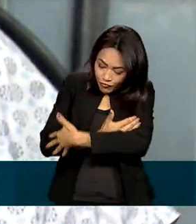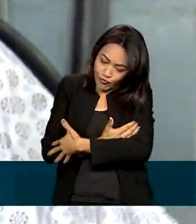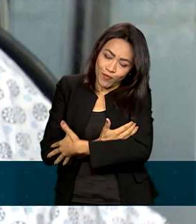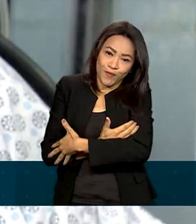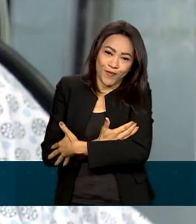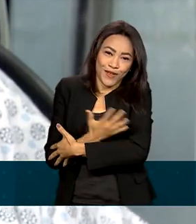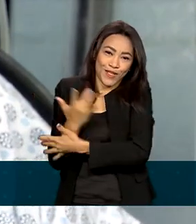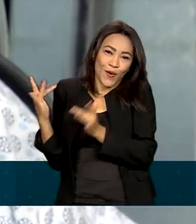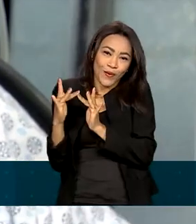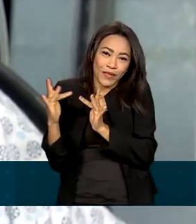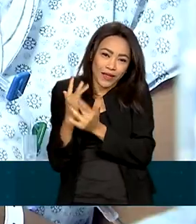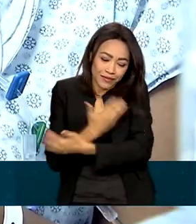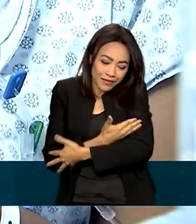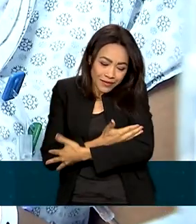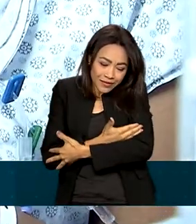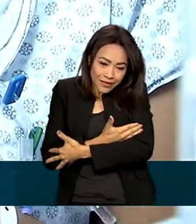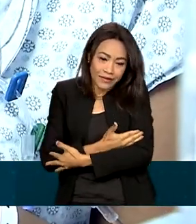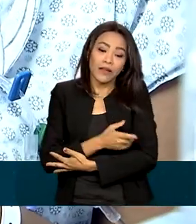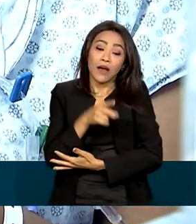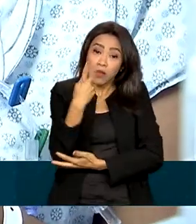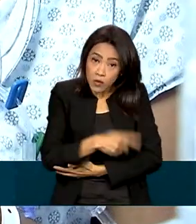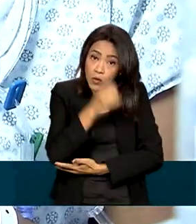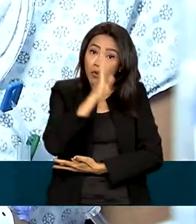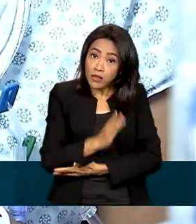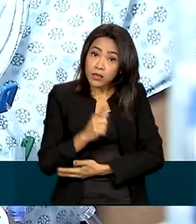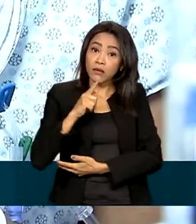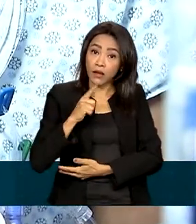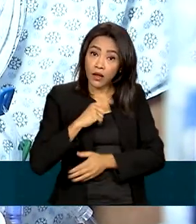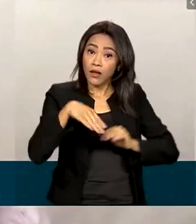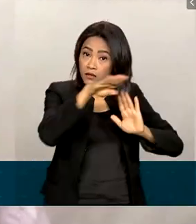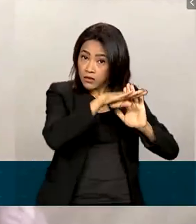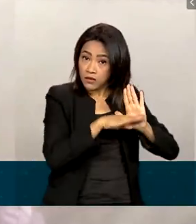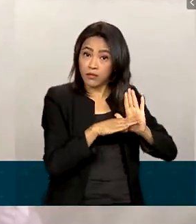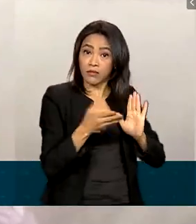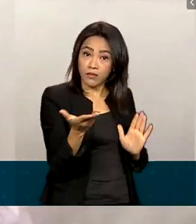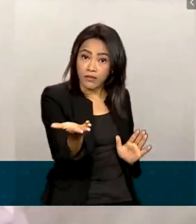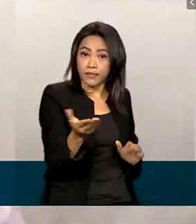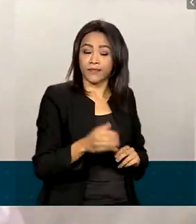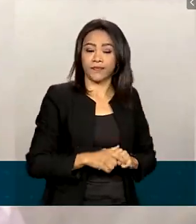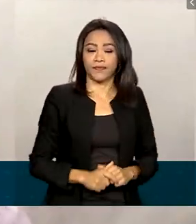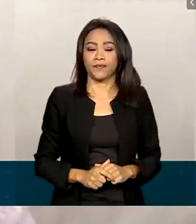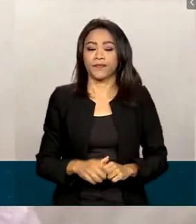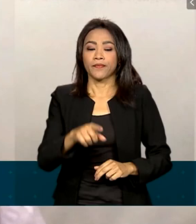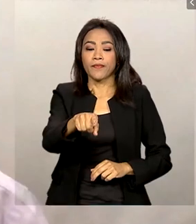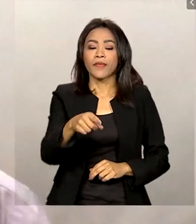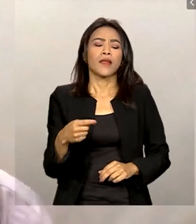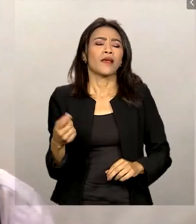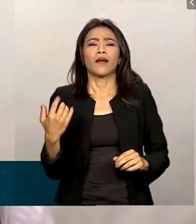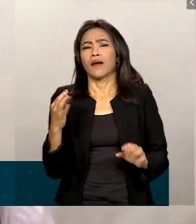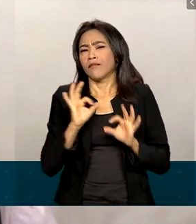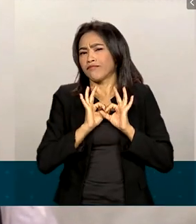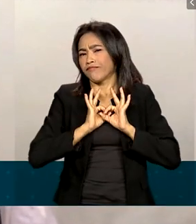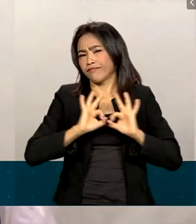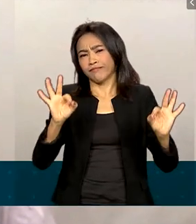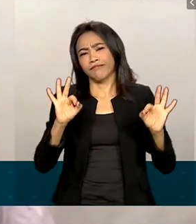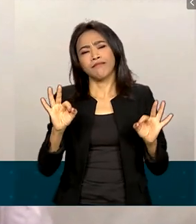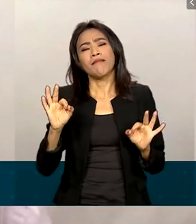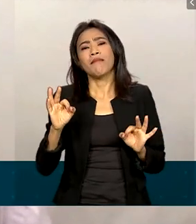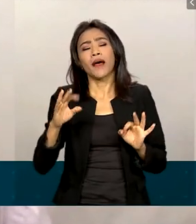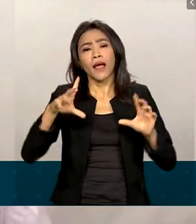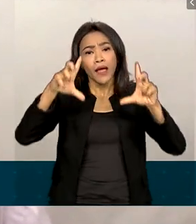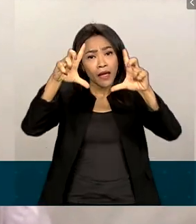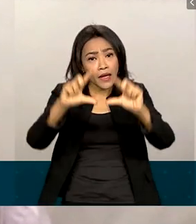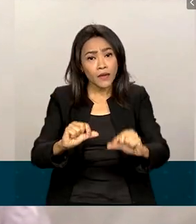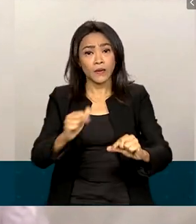Brasil já adota o método canguru como política pública. Extremamente eficaz na redução de mortalidade